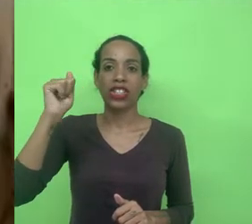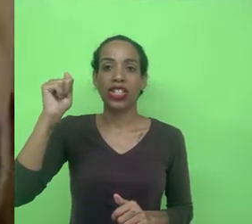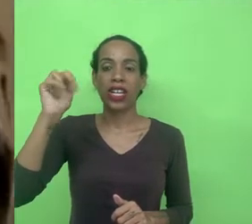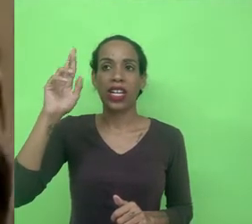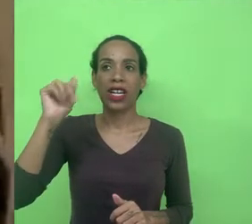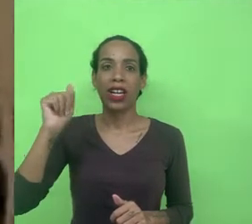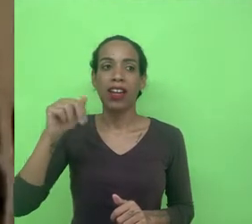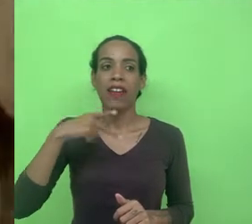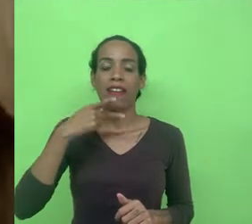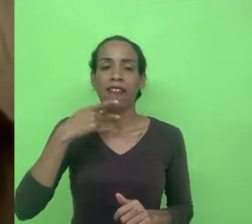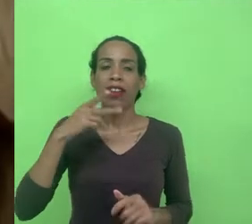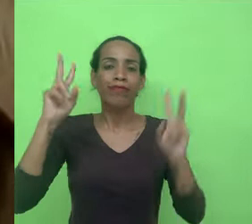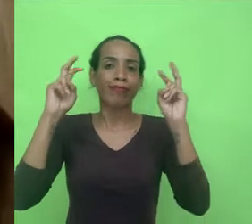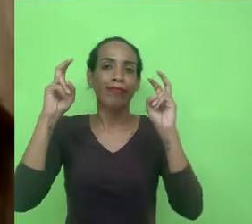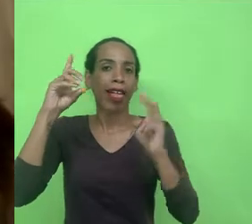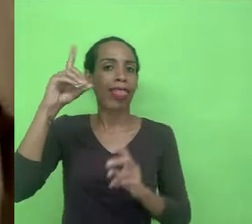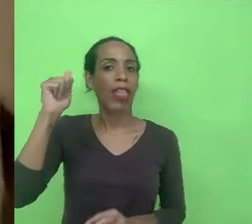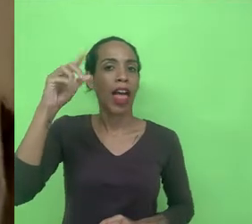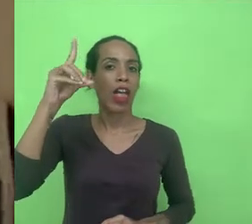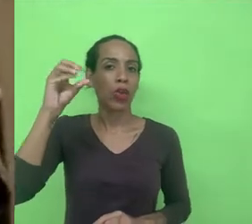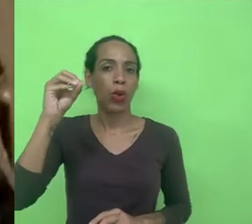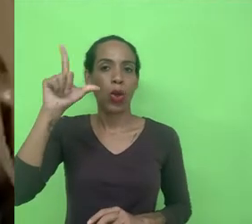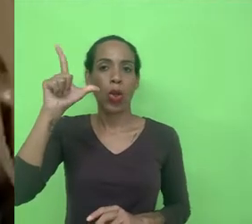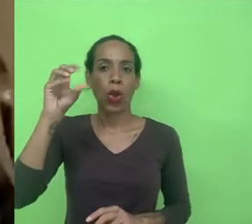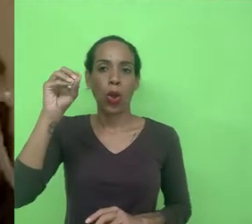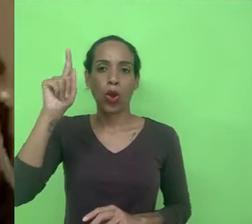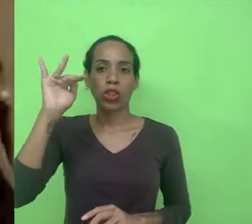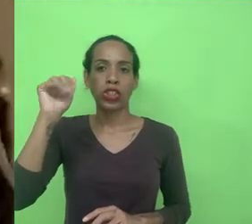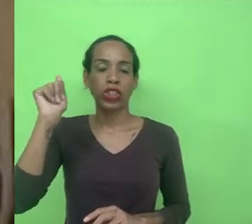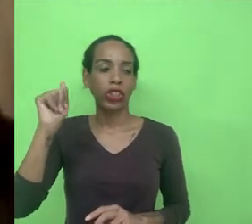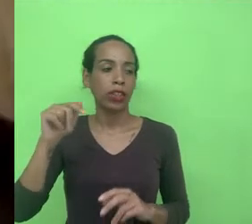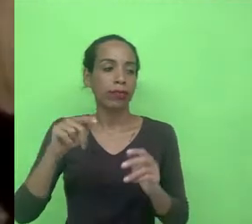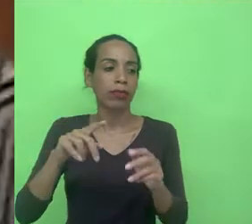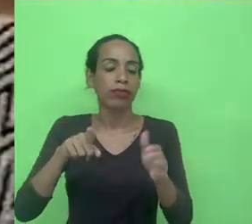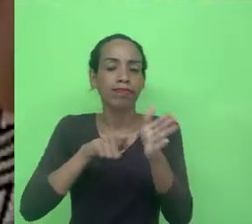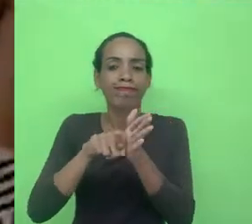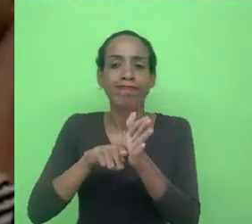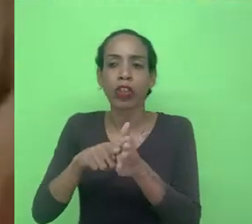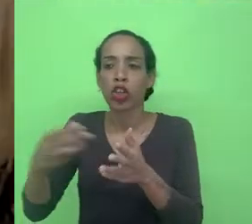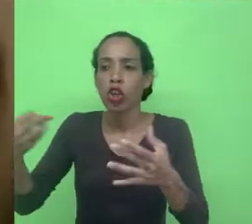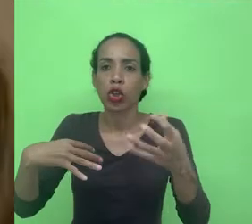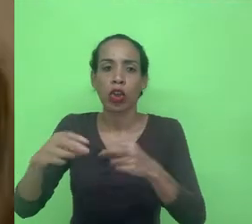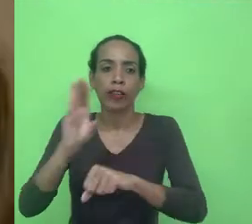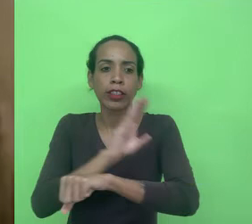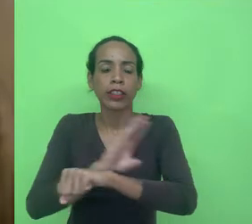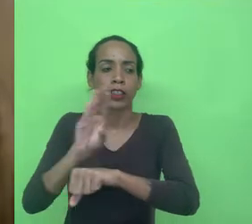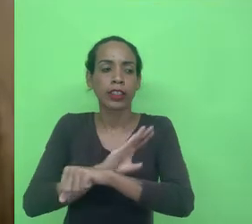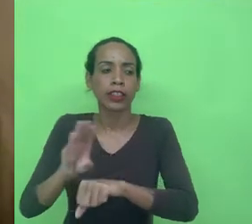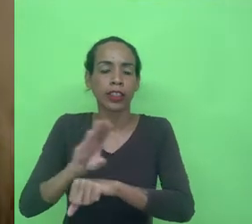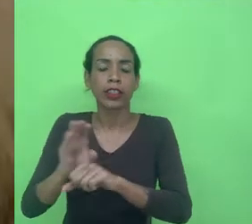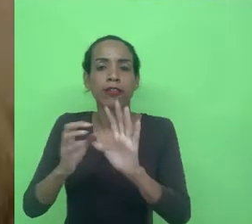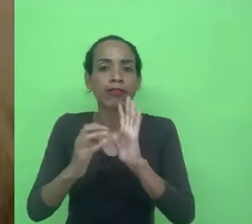dadologia diz ele busca-se anunciar essa nova ciência a ciência de dados